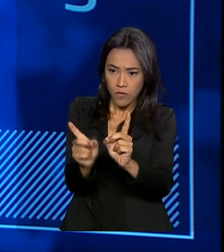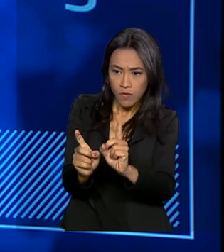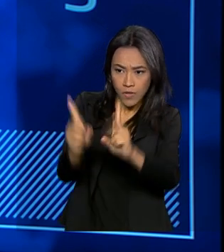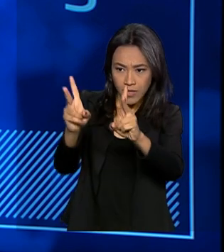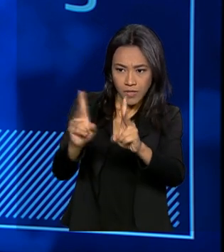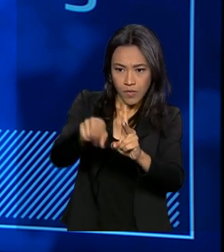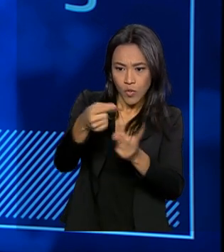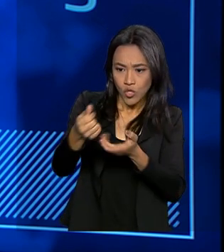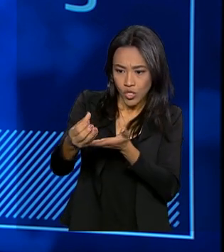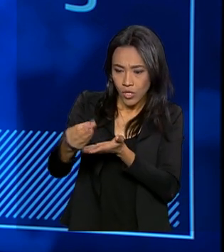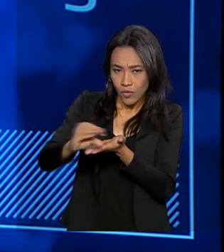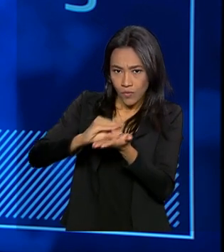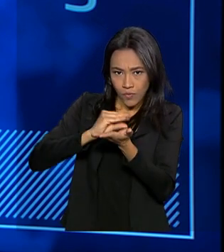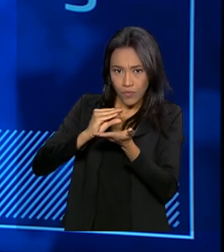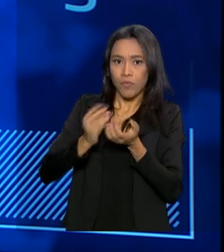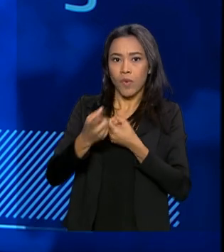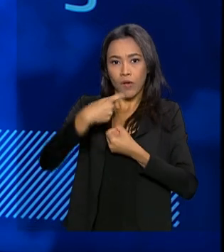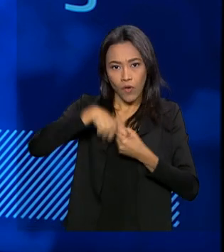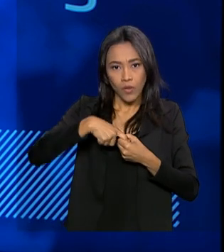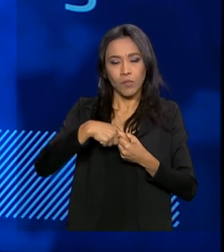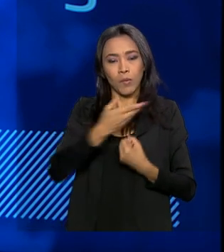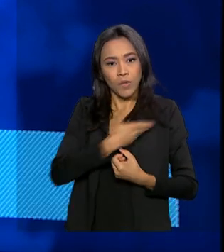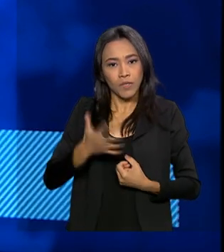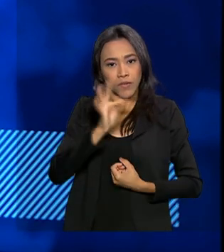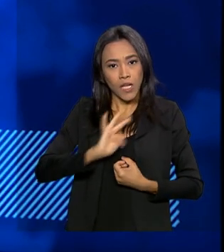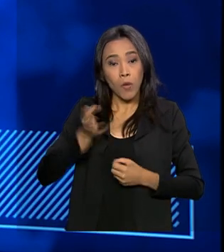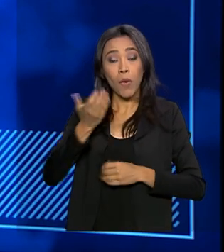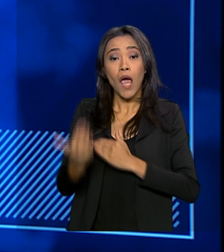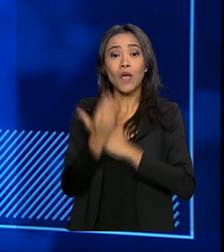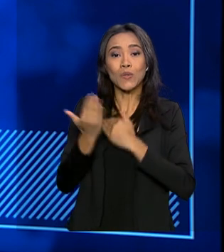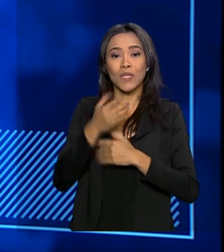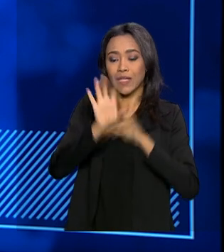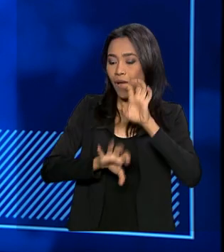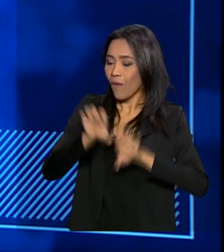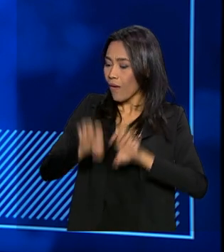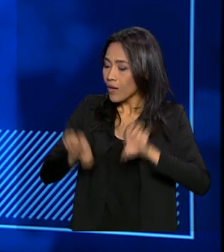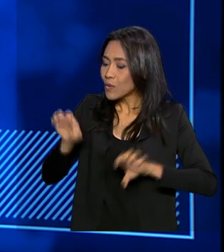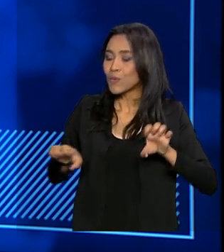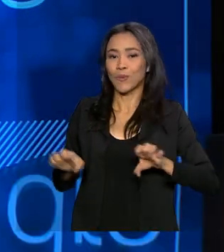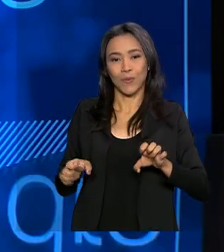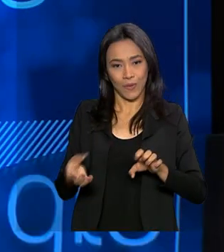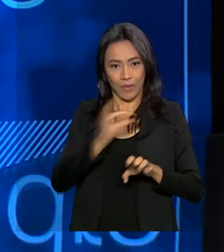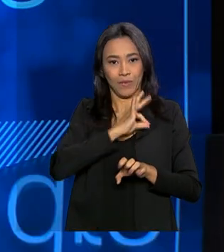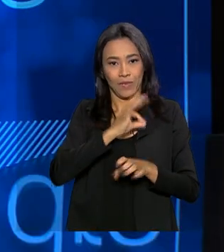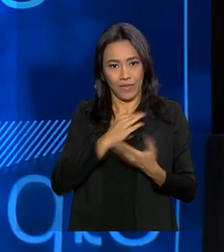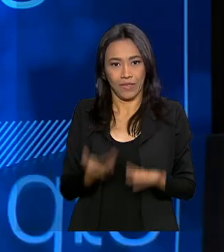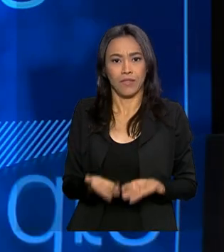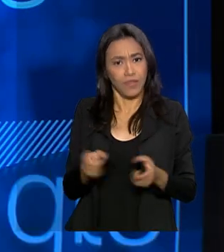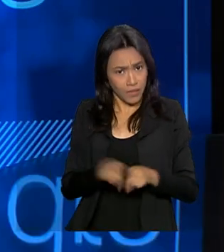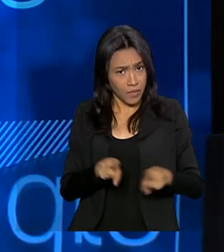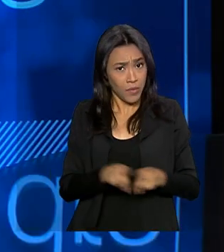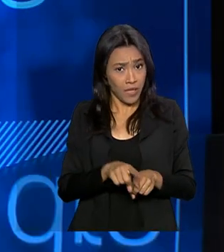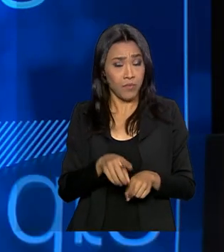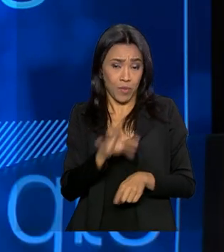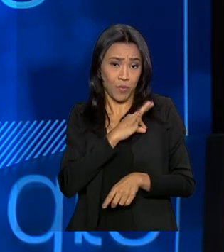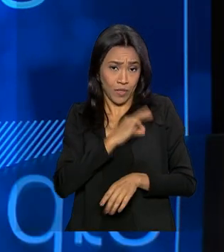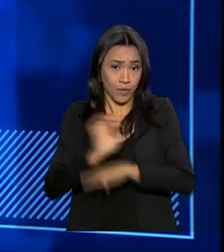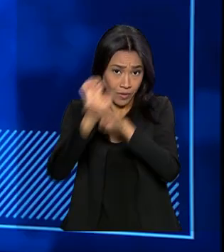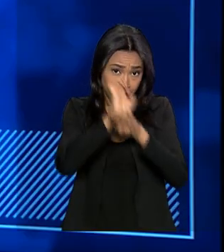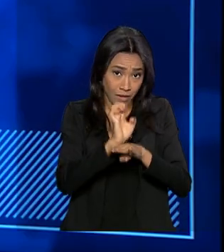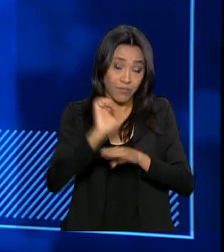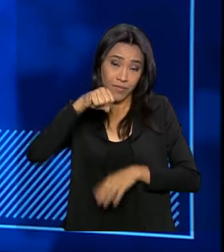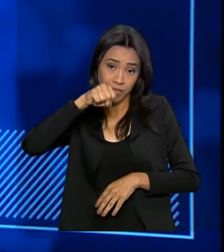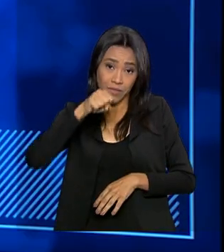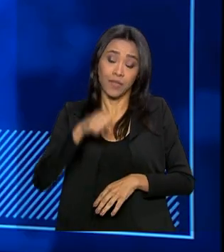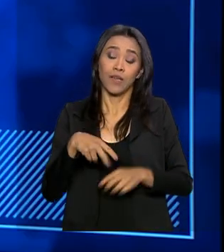devolvidos à Polícia Federal para reaparelamento das suas estruturas. E também para as polícias civis nos estados? Exatamente.